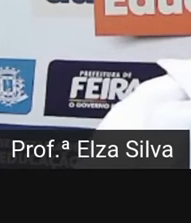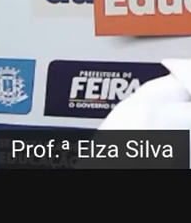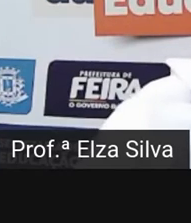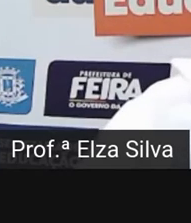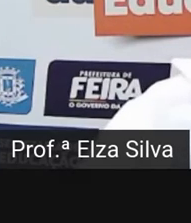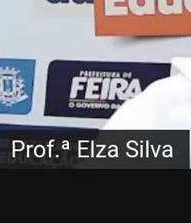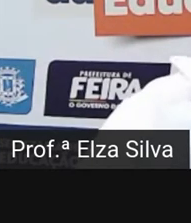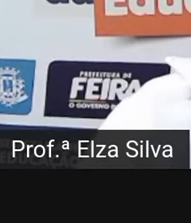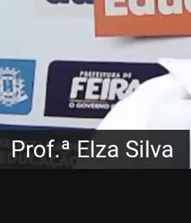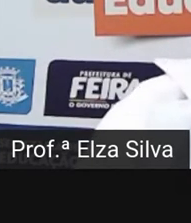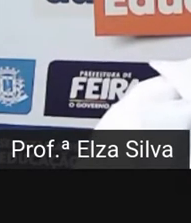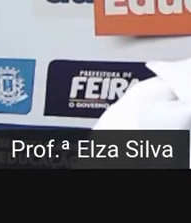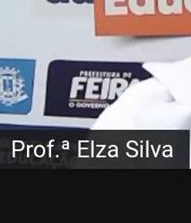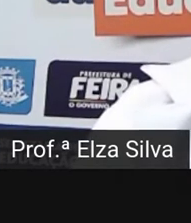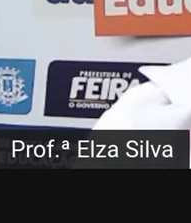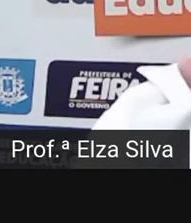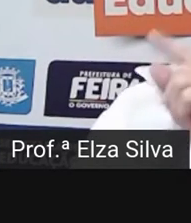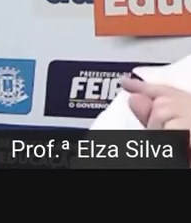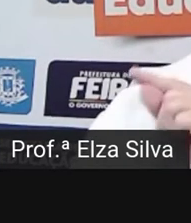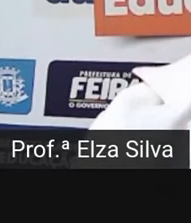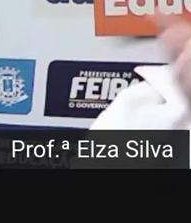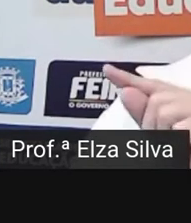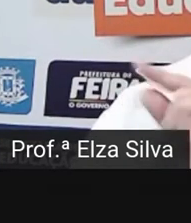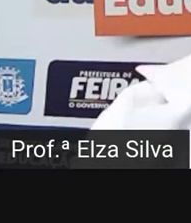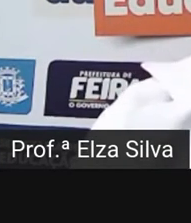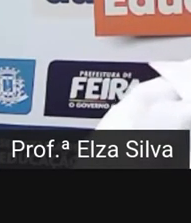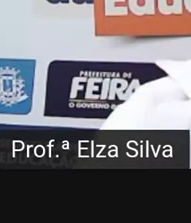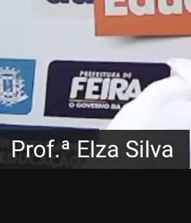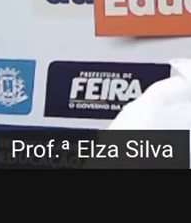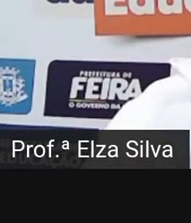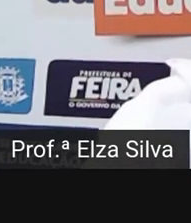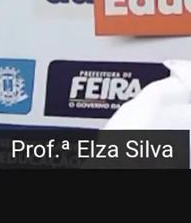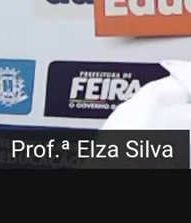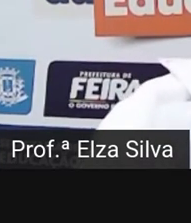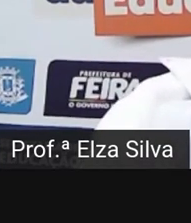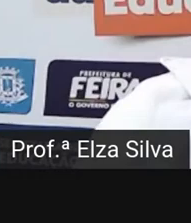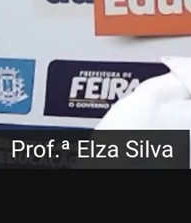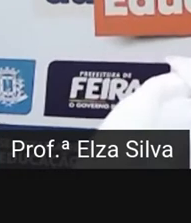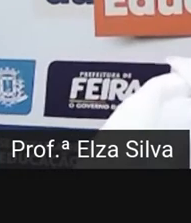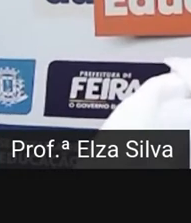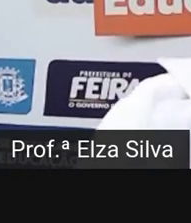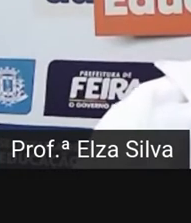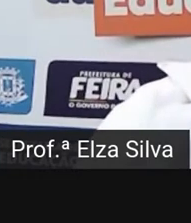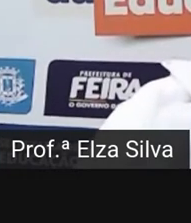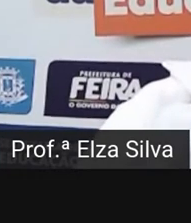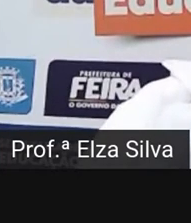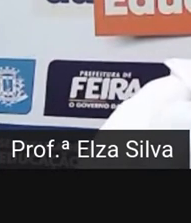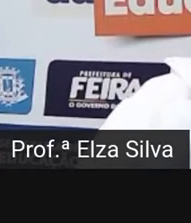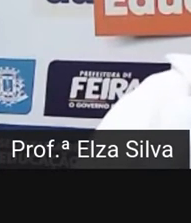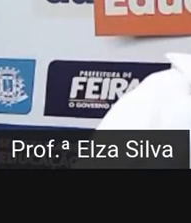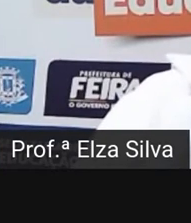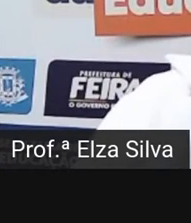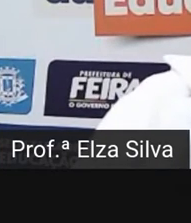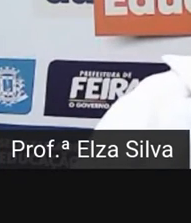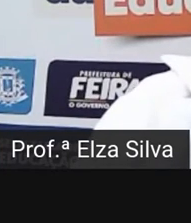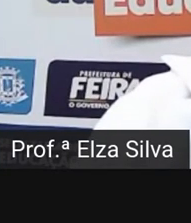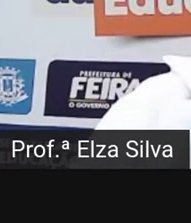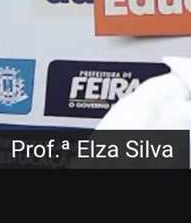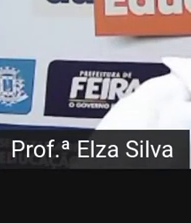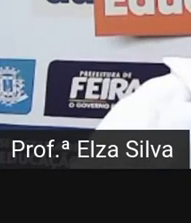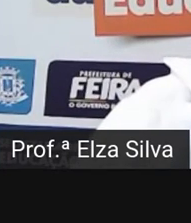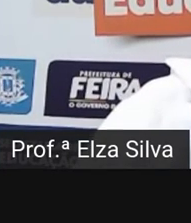interativas, a gente sempre deixa o link lá no canal do YouTube, no canal da Seduc especificamente,